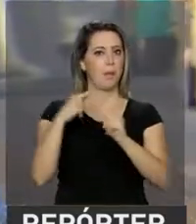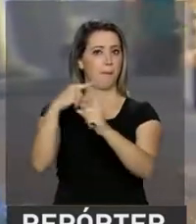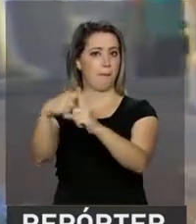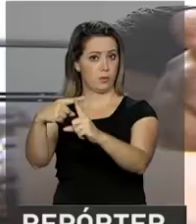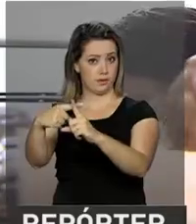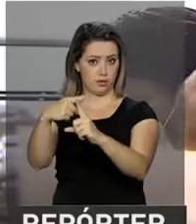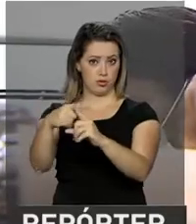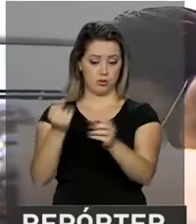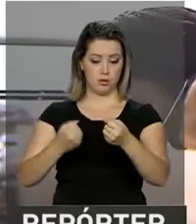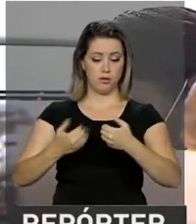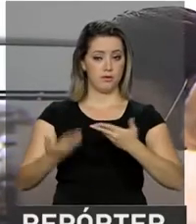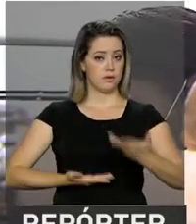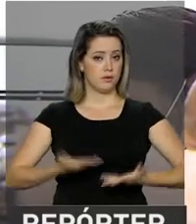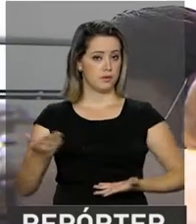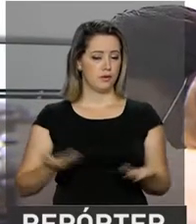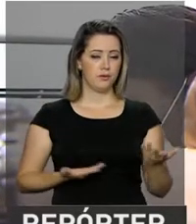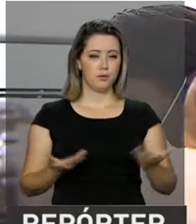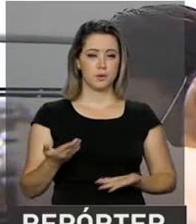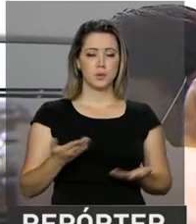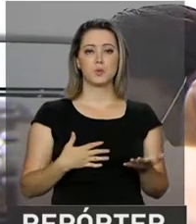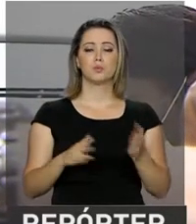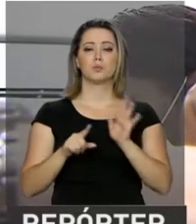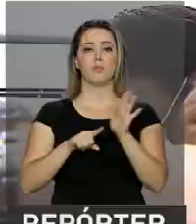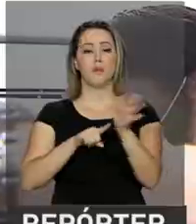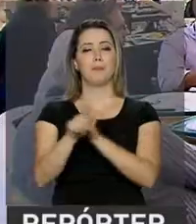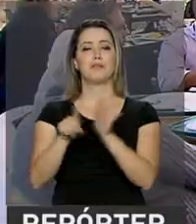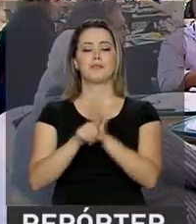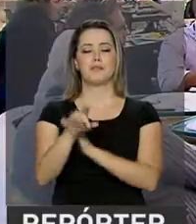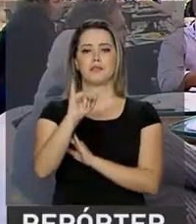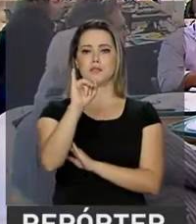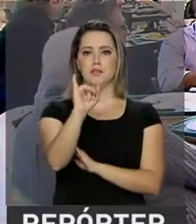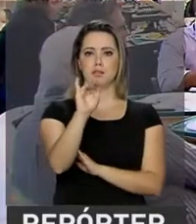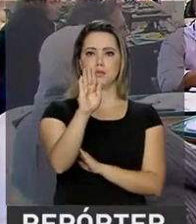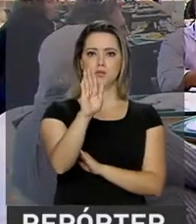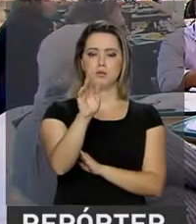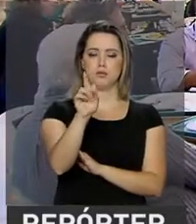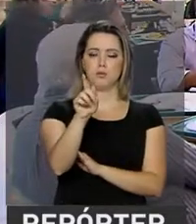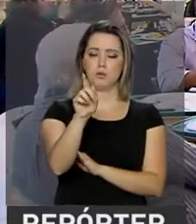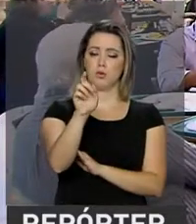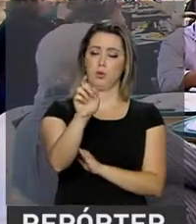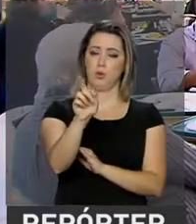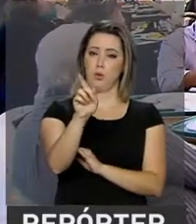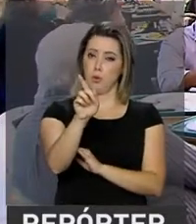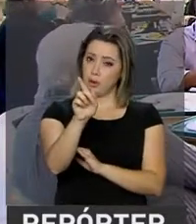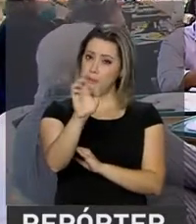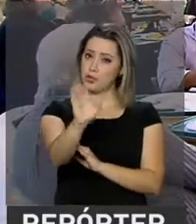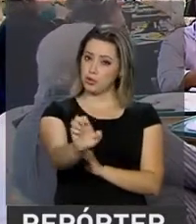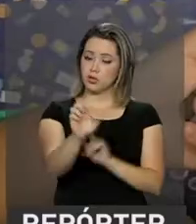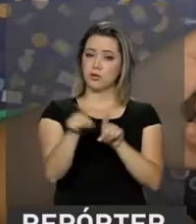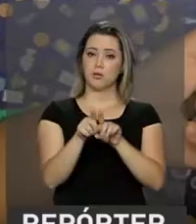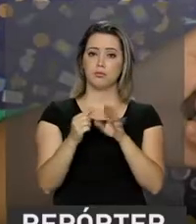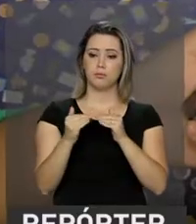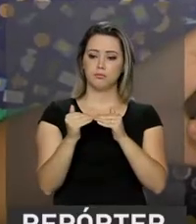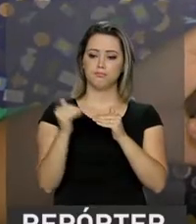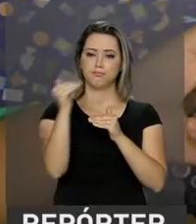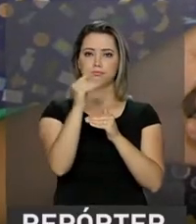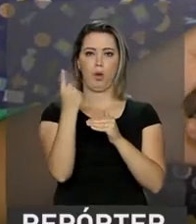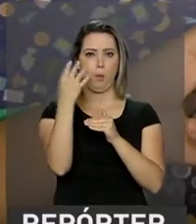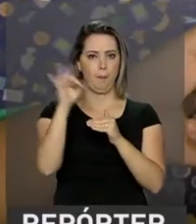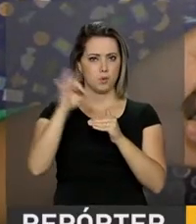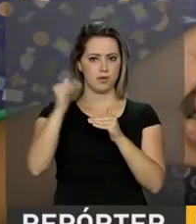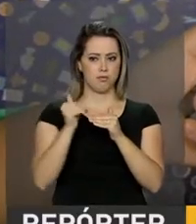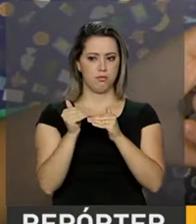serviços. Pesquisa do IBGE mostrou crescimento de 1% no volume no mesmo período. Esse resultado